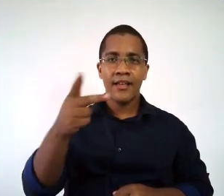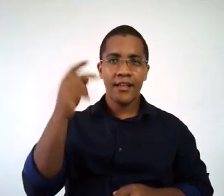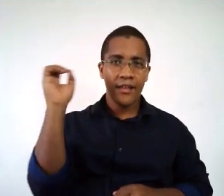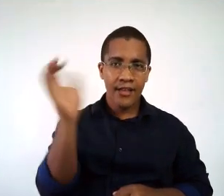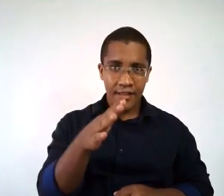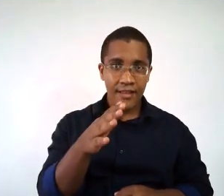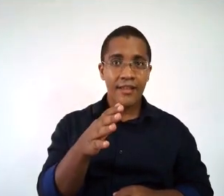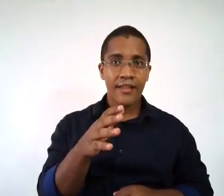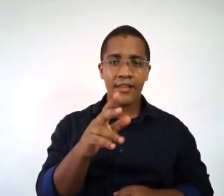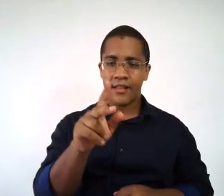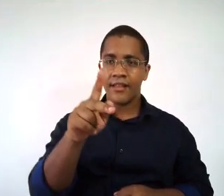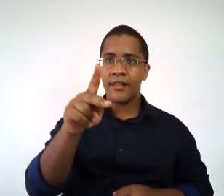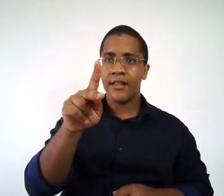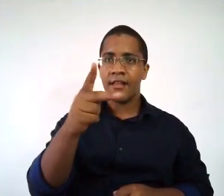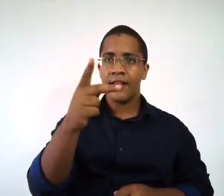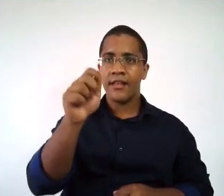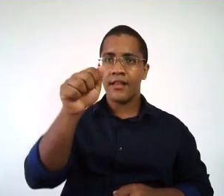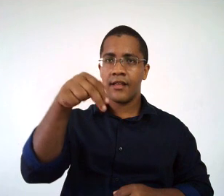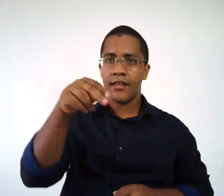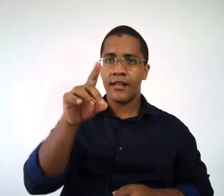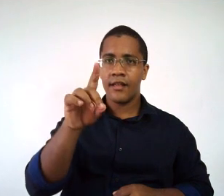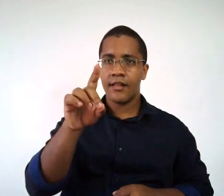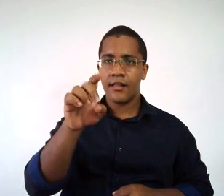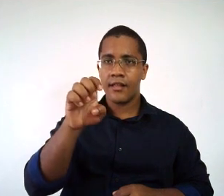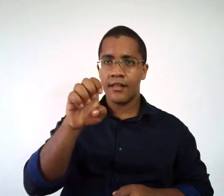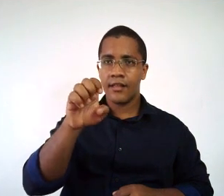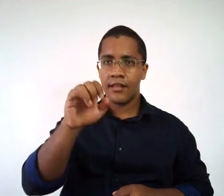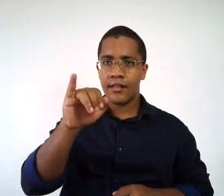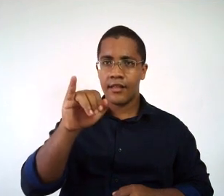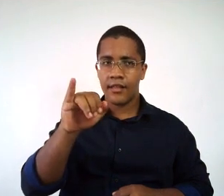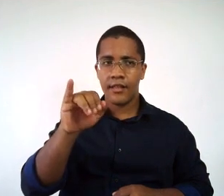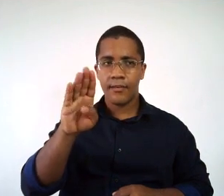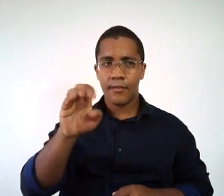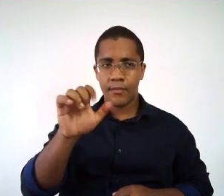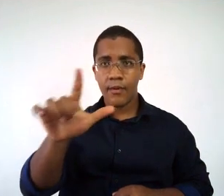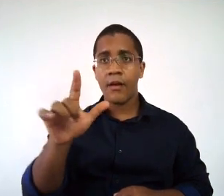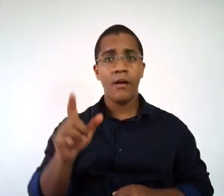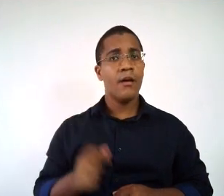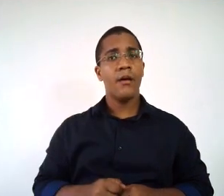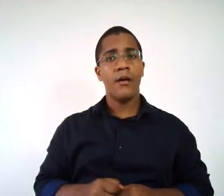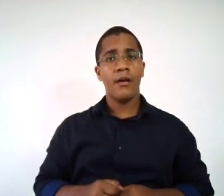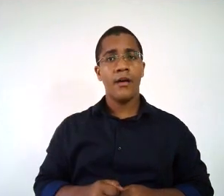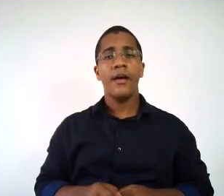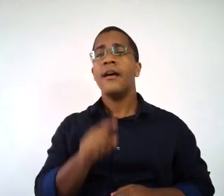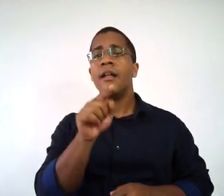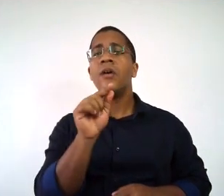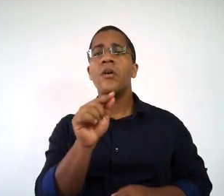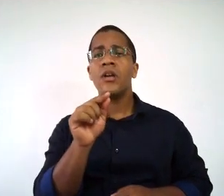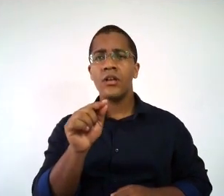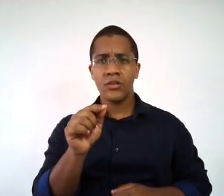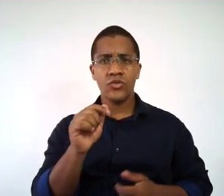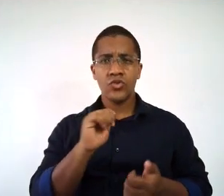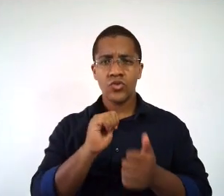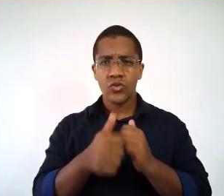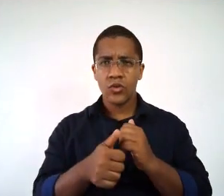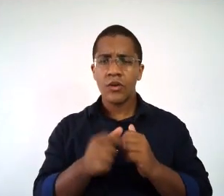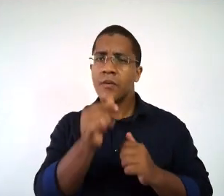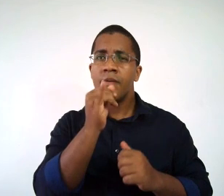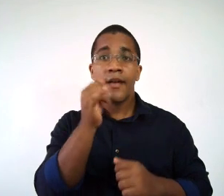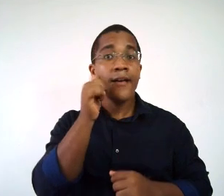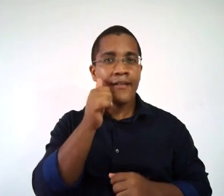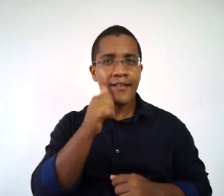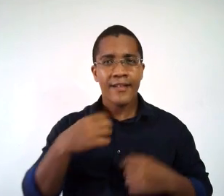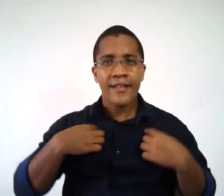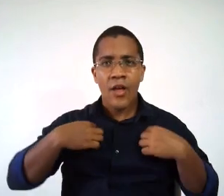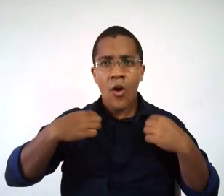Isso mesmo, do handebol. Por que jogo esportivo do handebol e não esporte handebol? Porque,